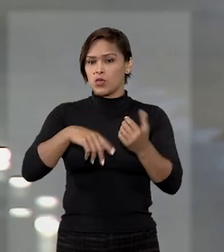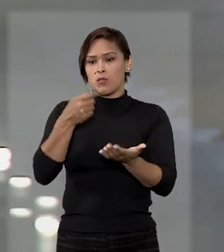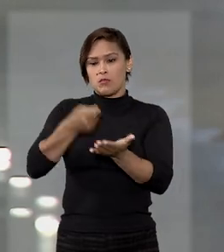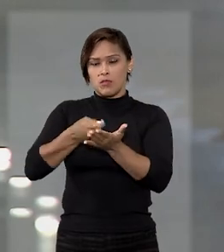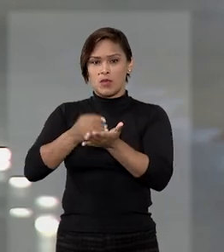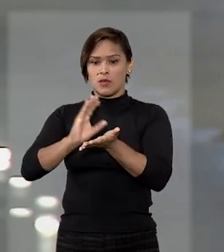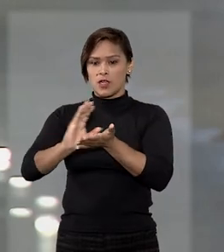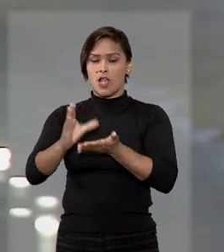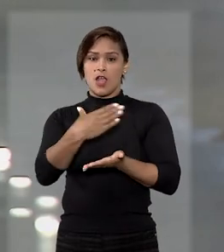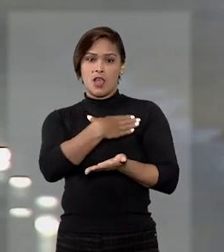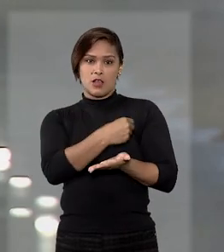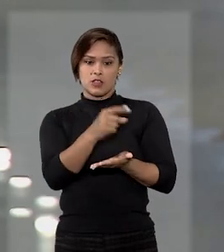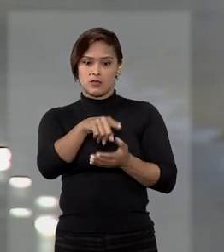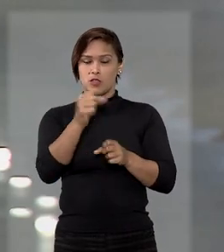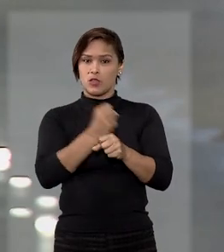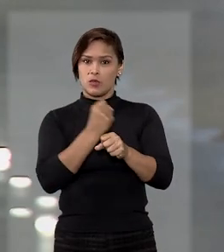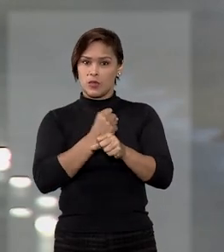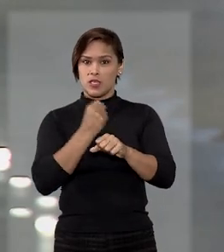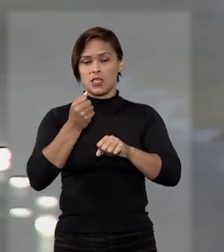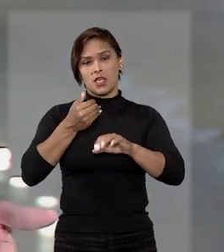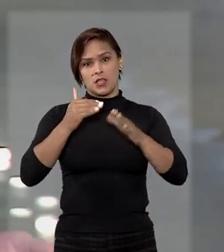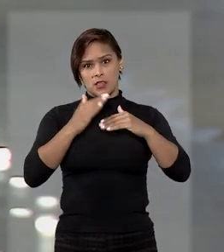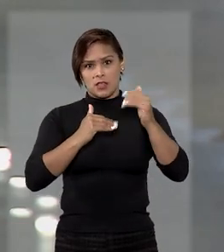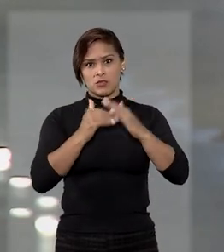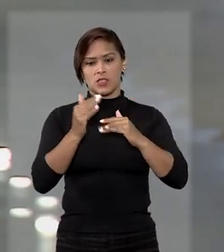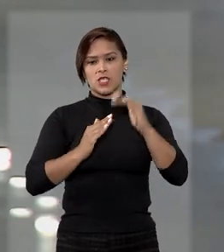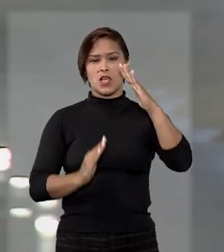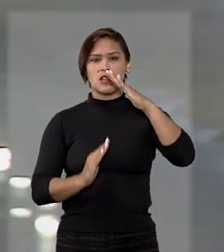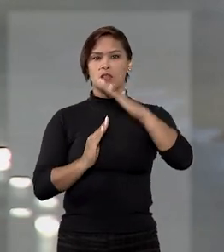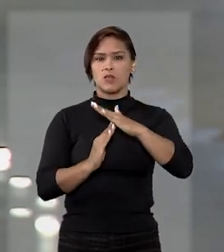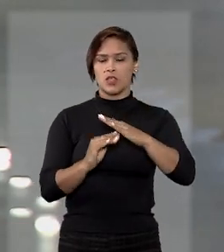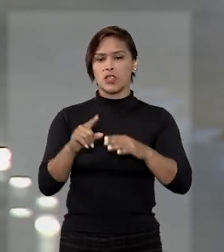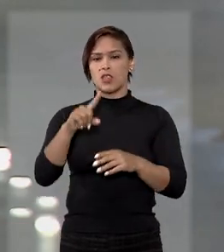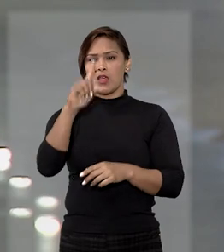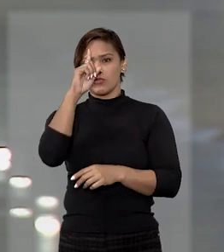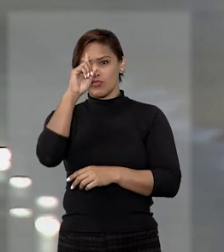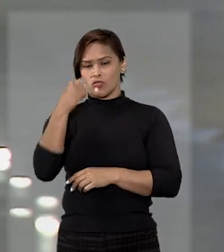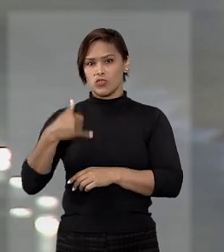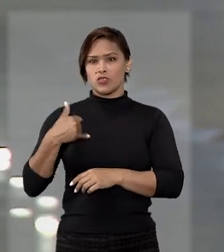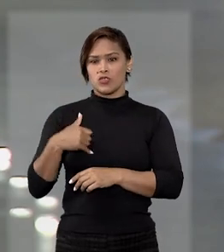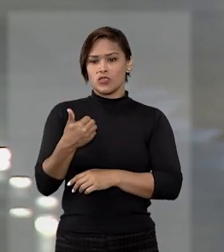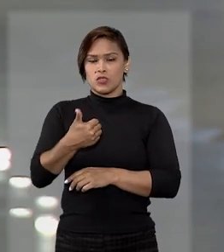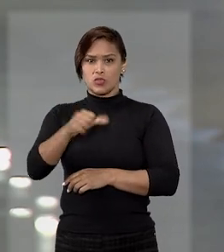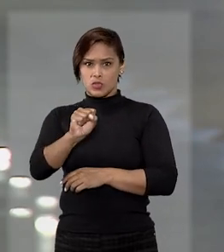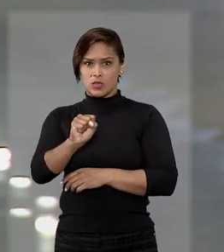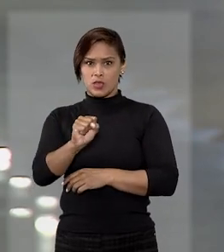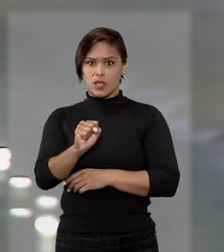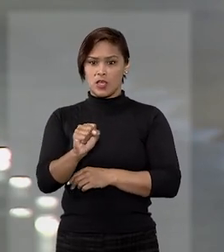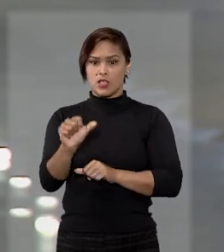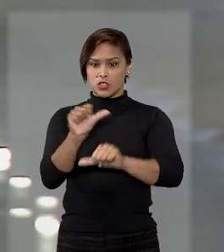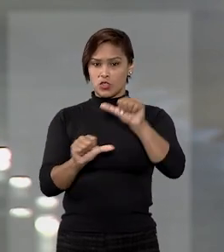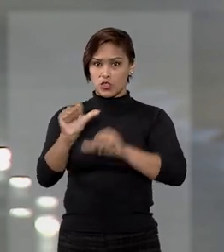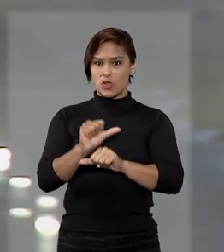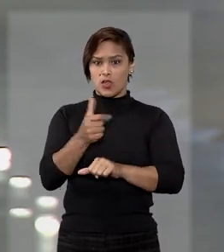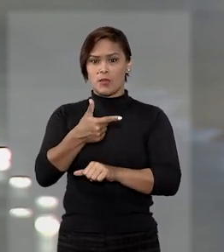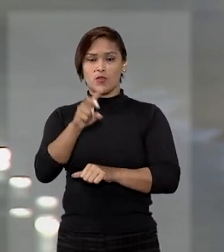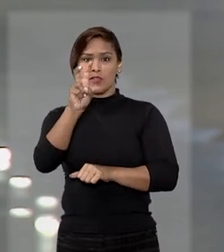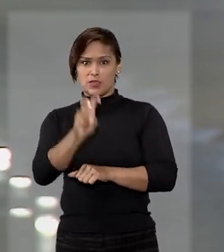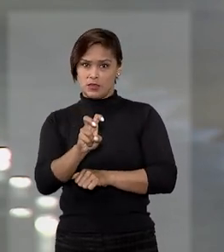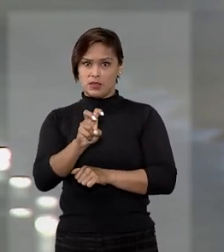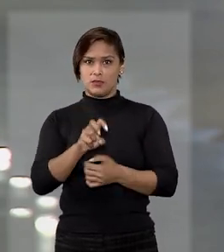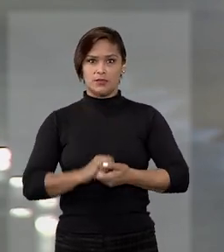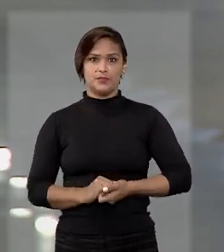o pagamento de pensão aos filhos do pedreiro deveria ser limitado até a data em que eles completassem 18 anos e não